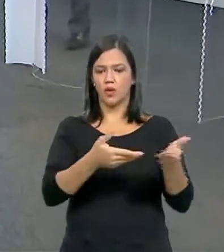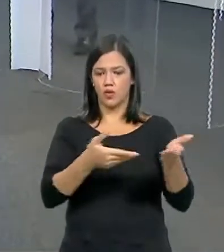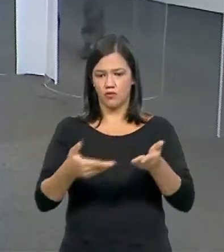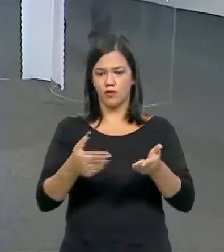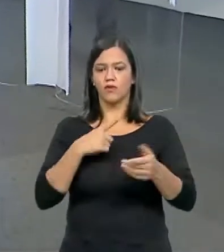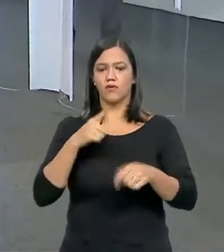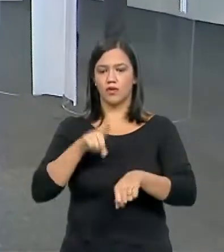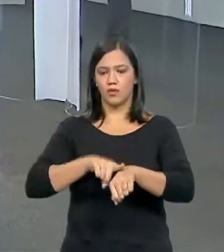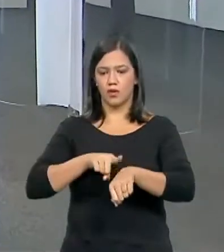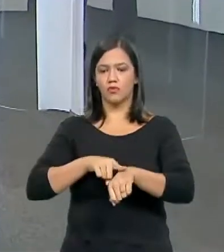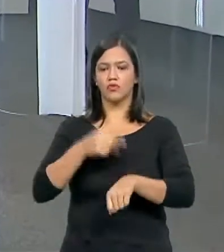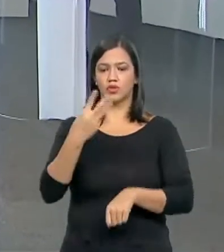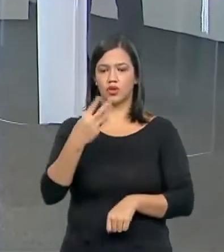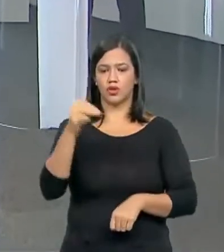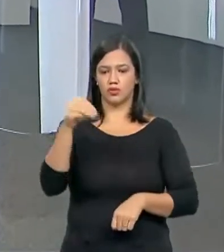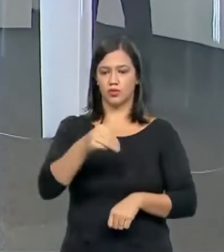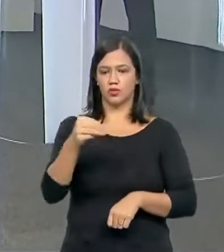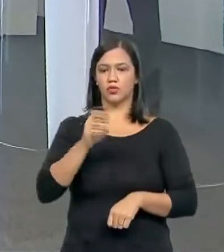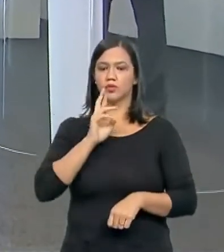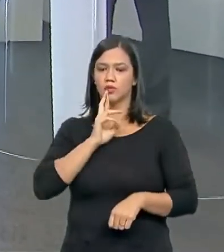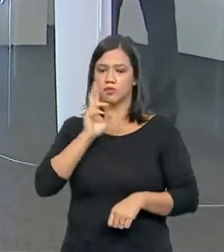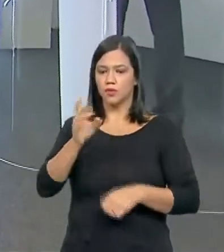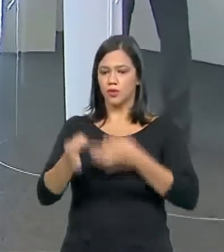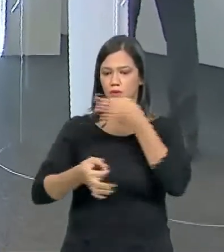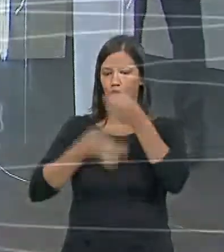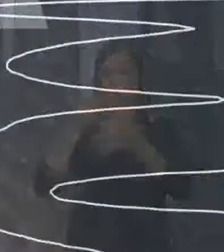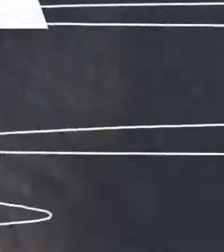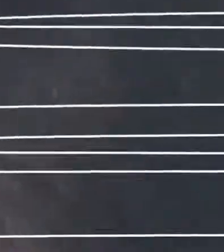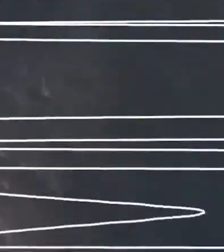um tempo de três minutos para fazer os seus comentários.